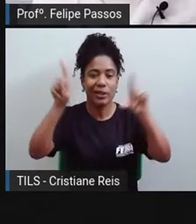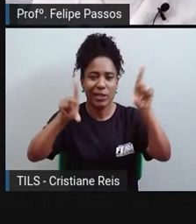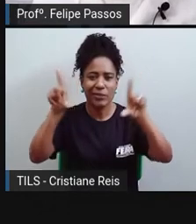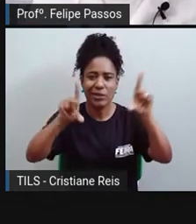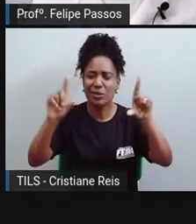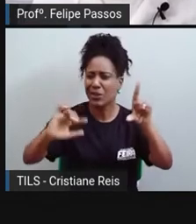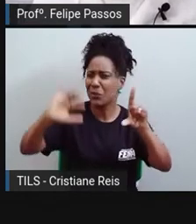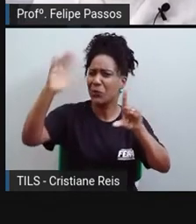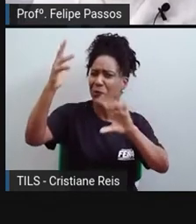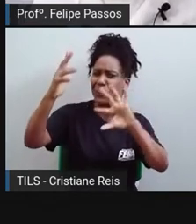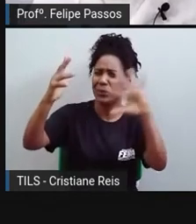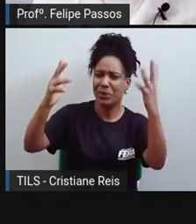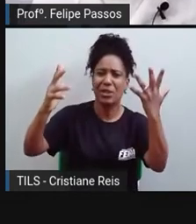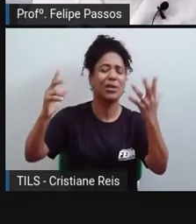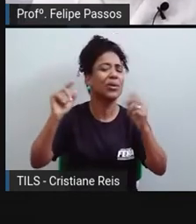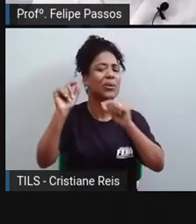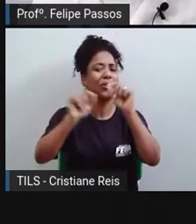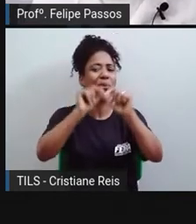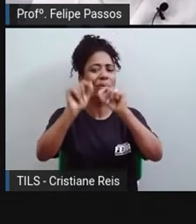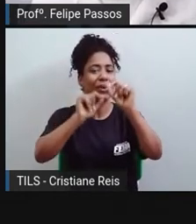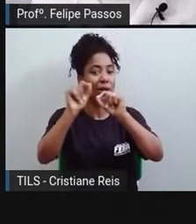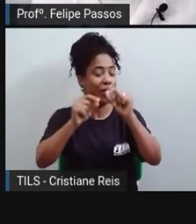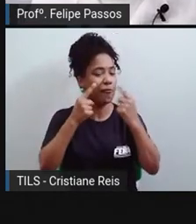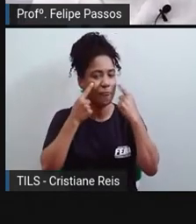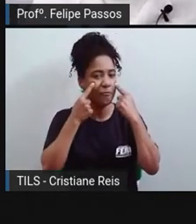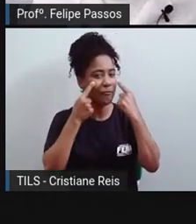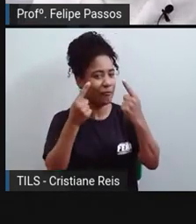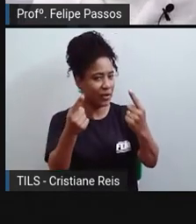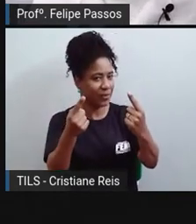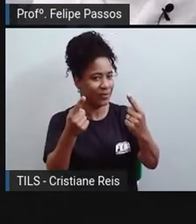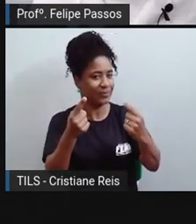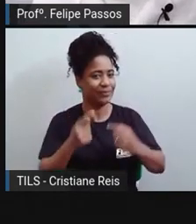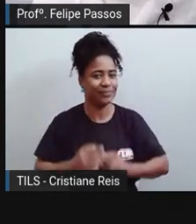que você vai ver que esses fenômenos estão acontecendo. Vamos assistir?